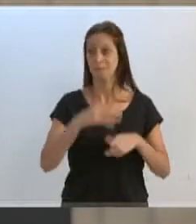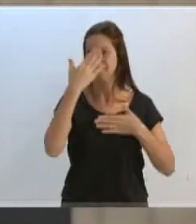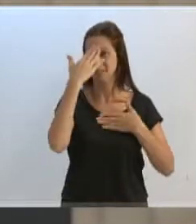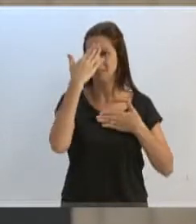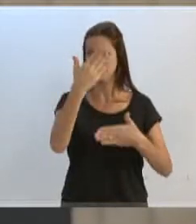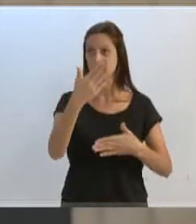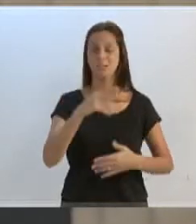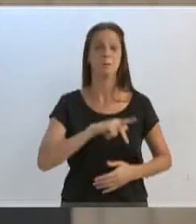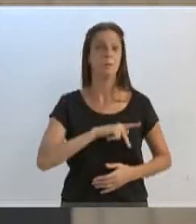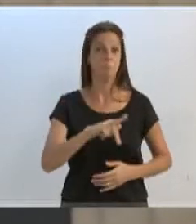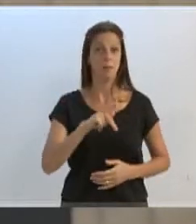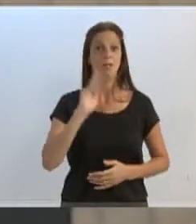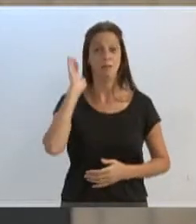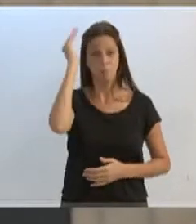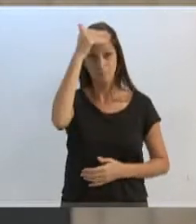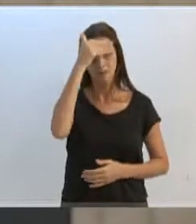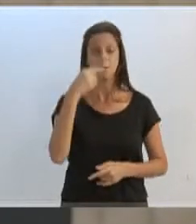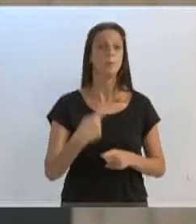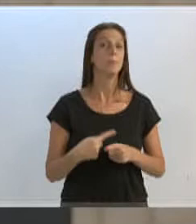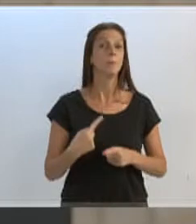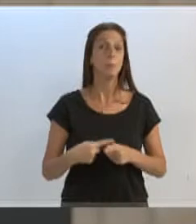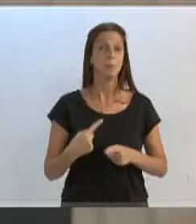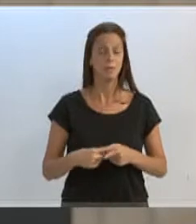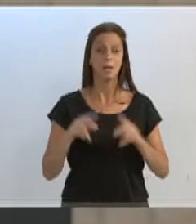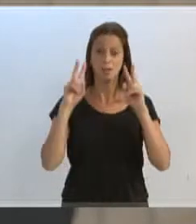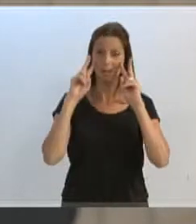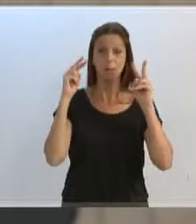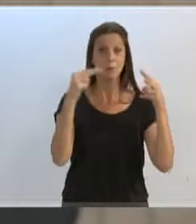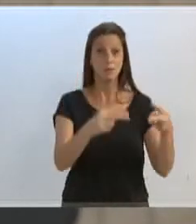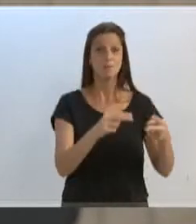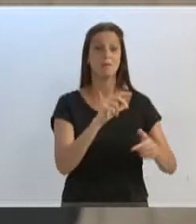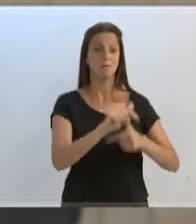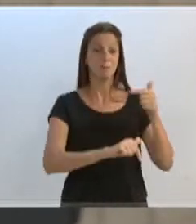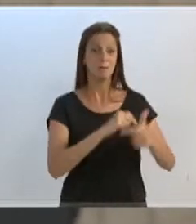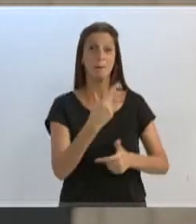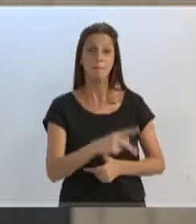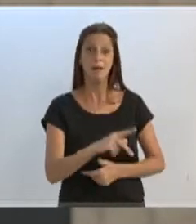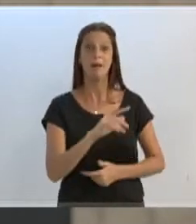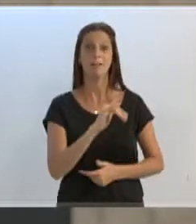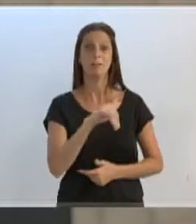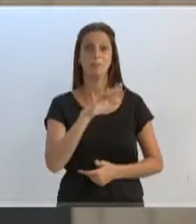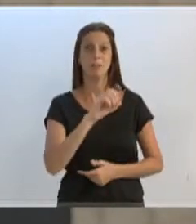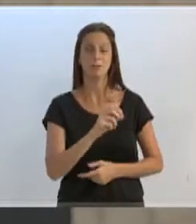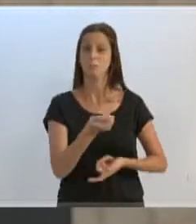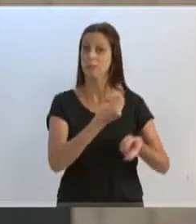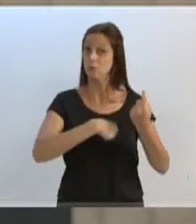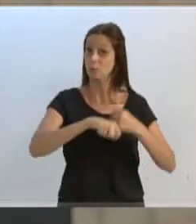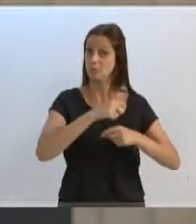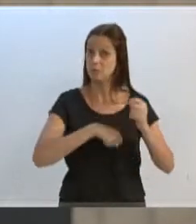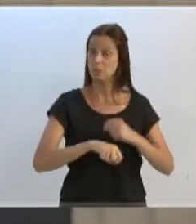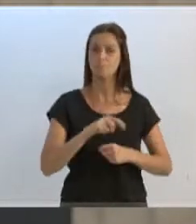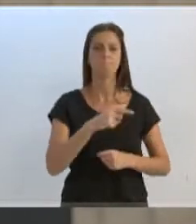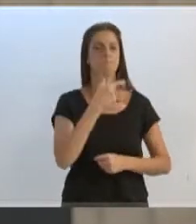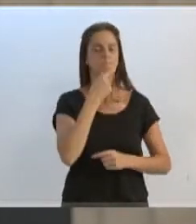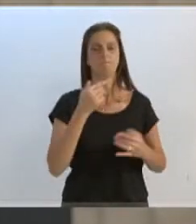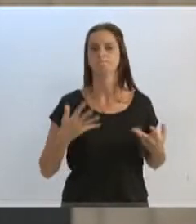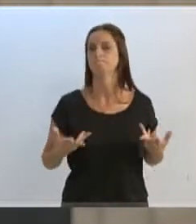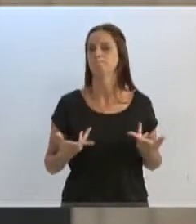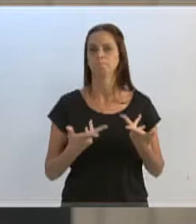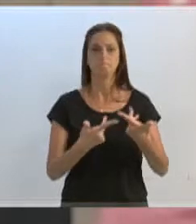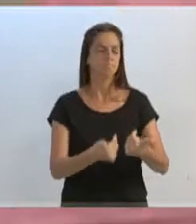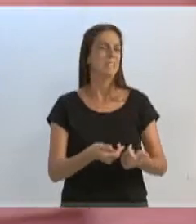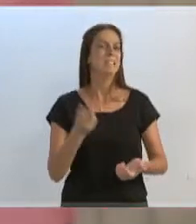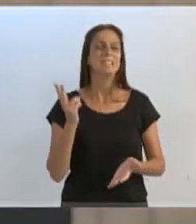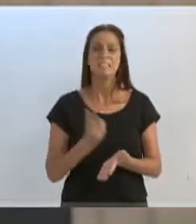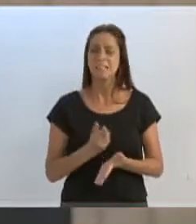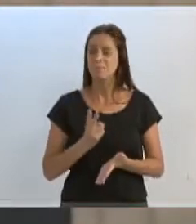ao prefeito por ter reconhecido o trabalho do Índio. O Índio é um administrador, um cara sensacional, formidável, atende